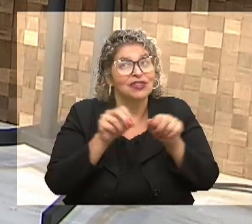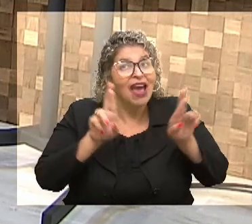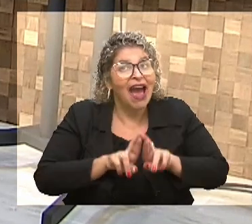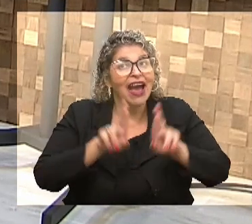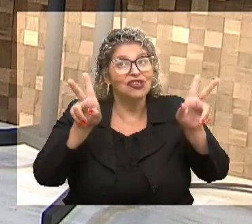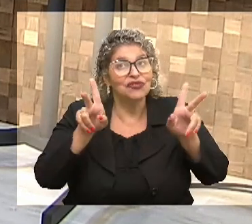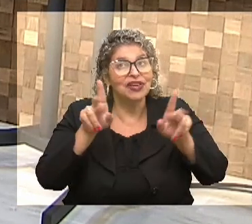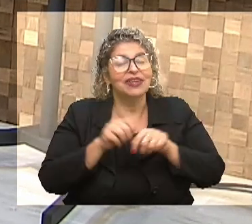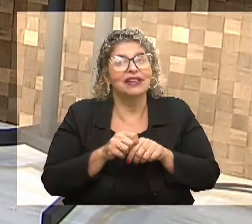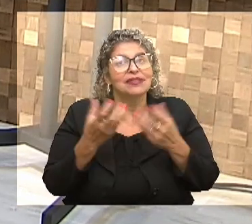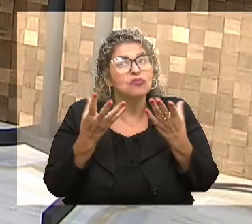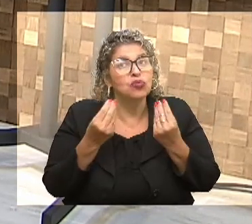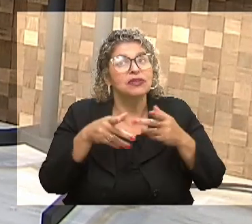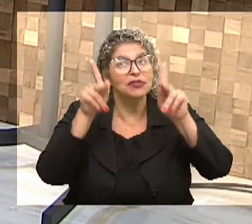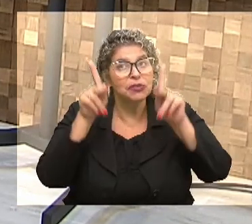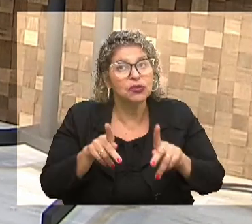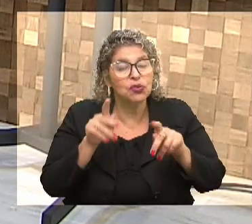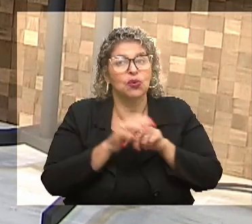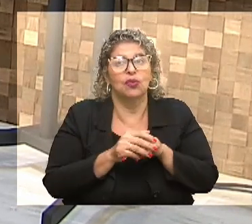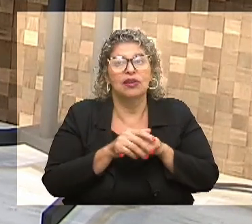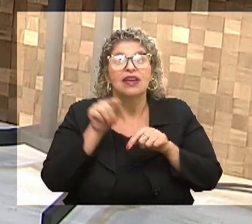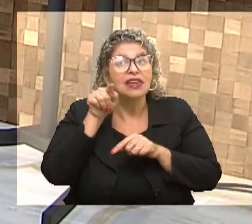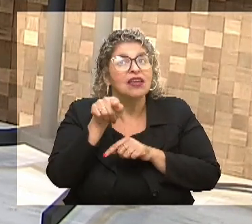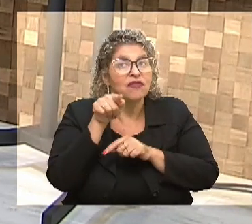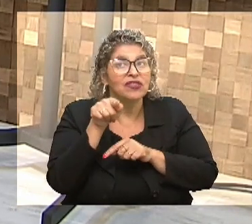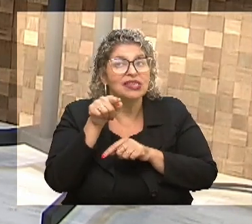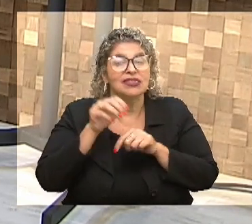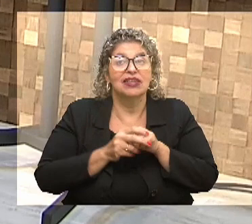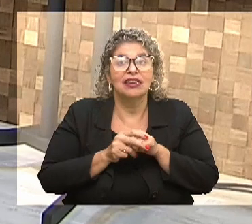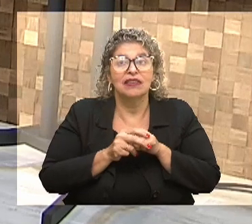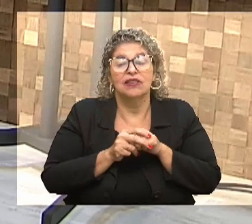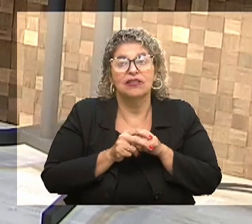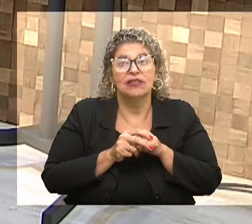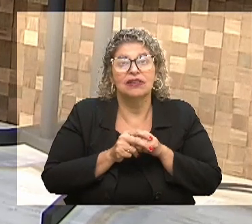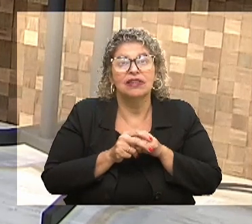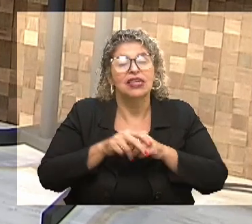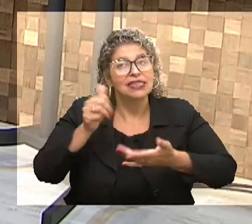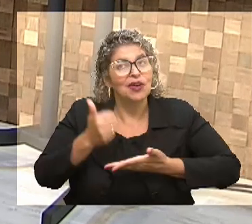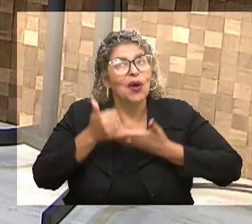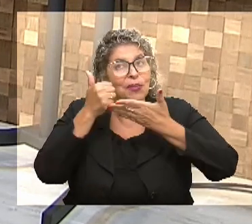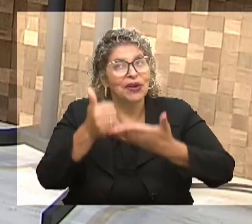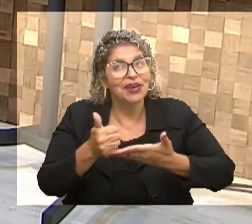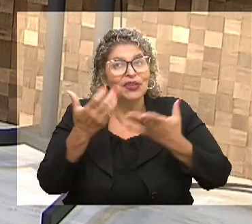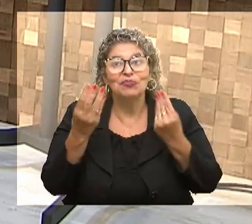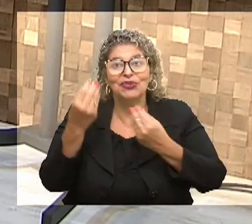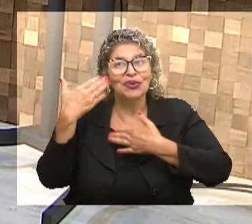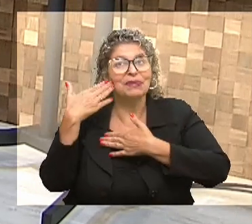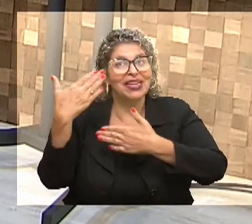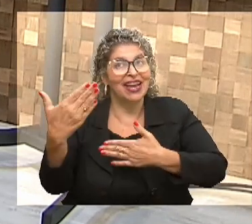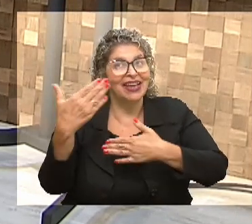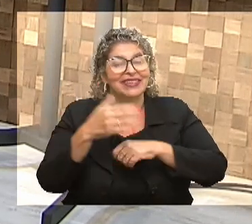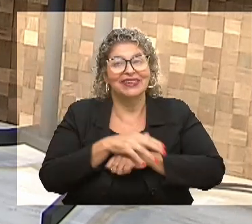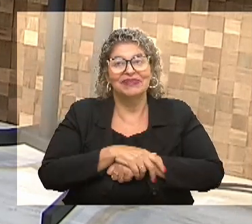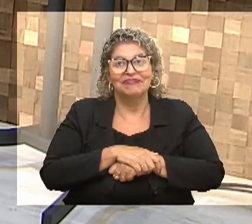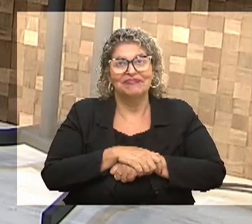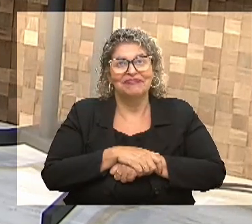vida de todo mundo, de muita gente, quer dizer que vocês estão apoiando. Muito obrigada, hein?